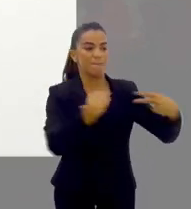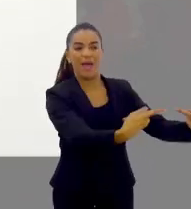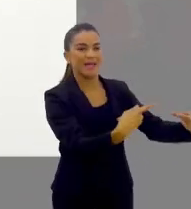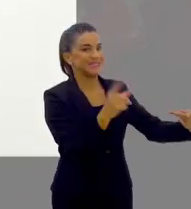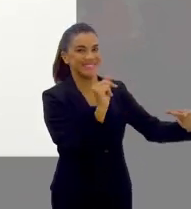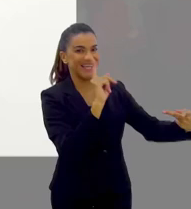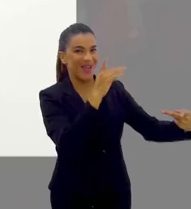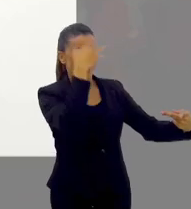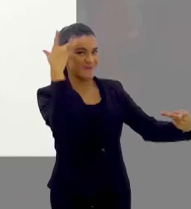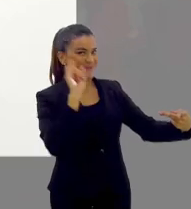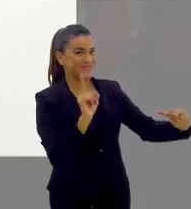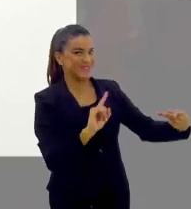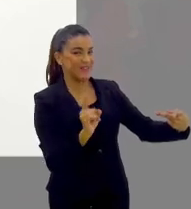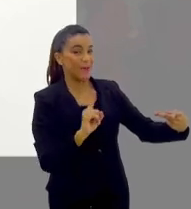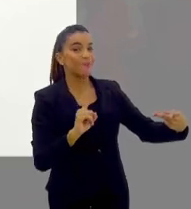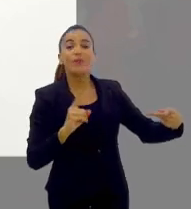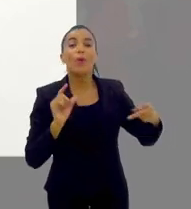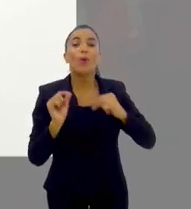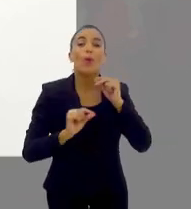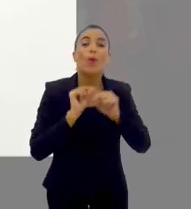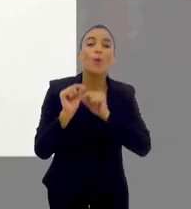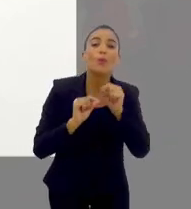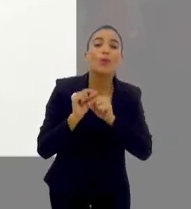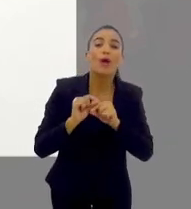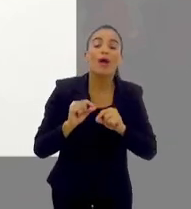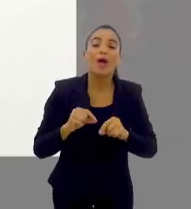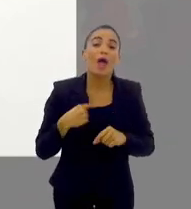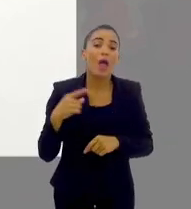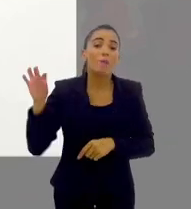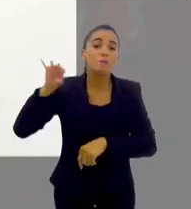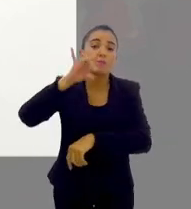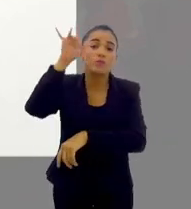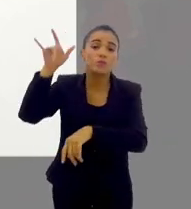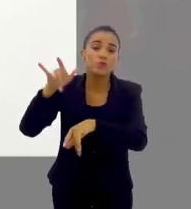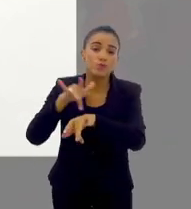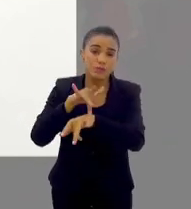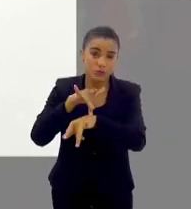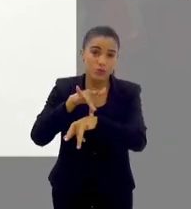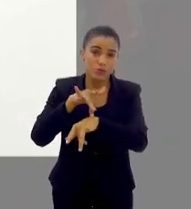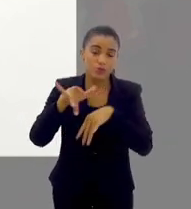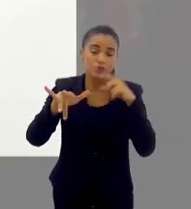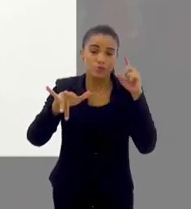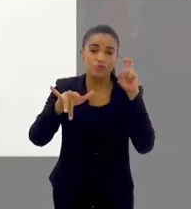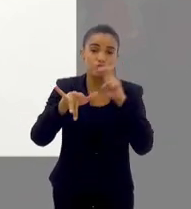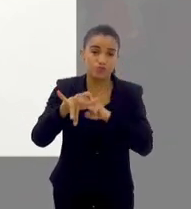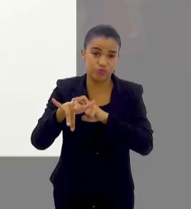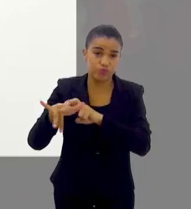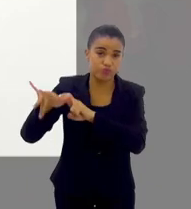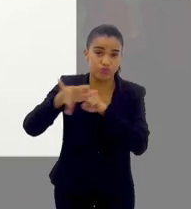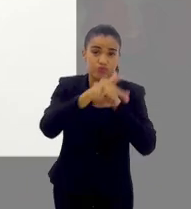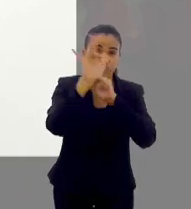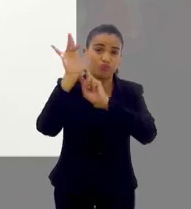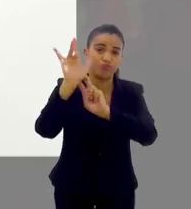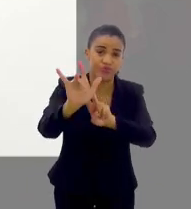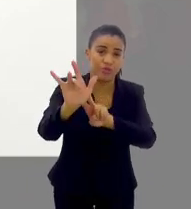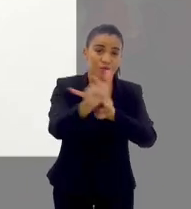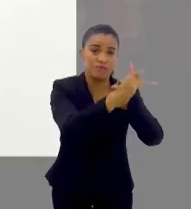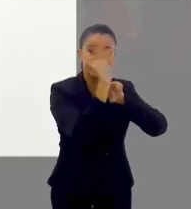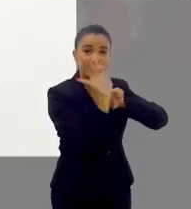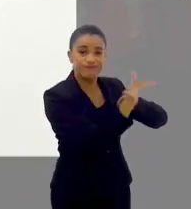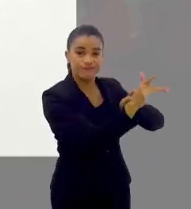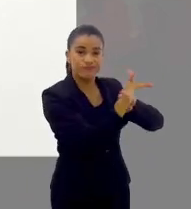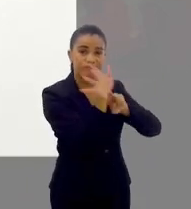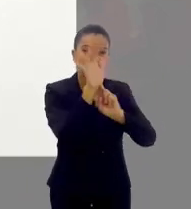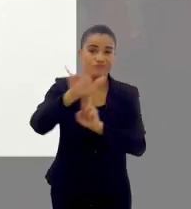a doença para outro ser humano, né, A transmissão, ela é via o mosquito. Então, a gente não tem tanto essa